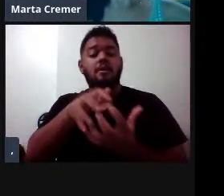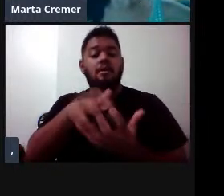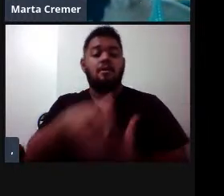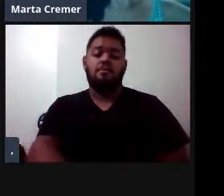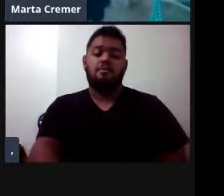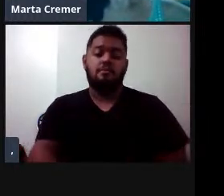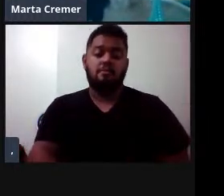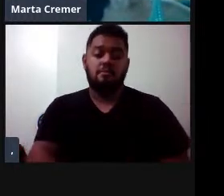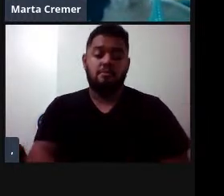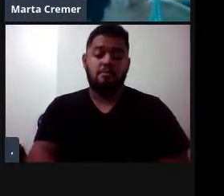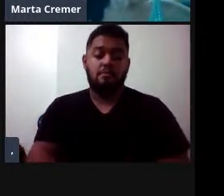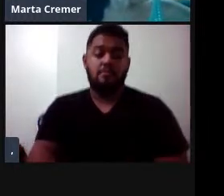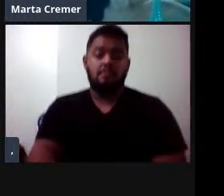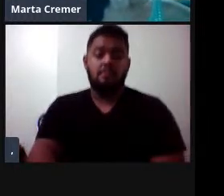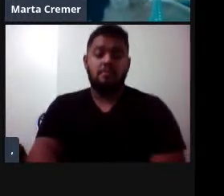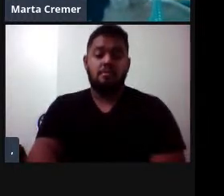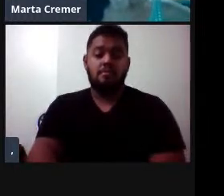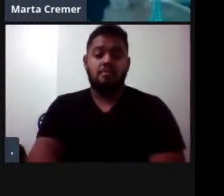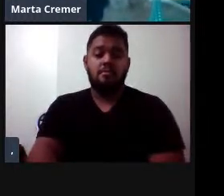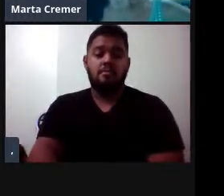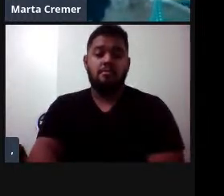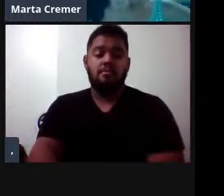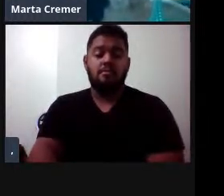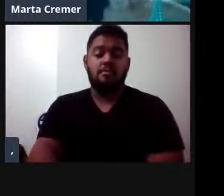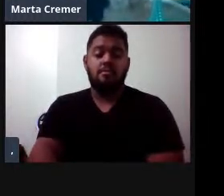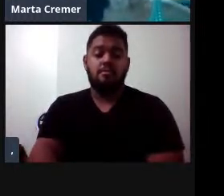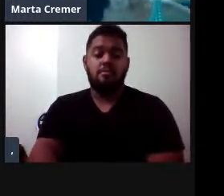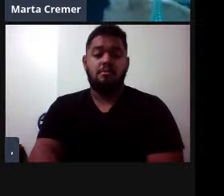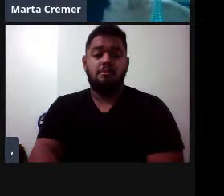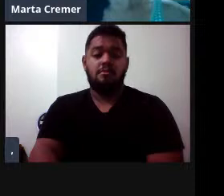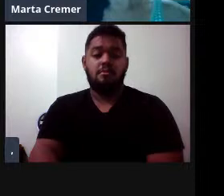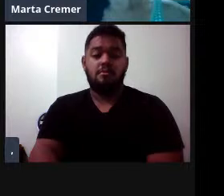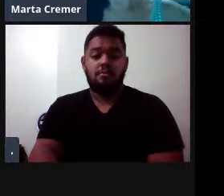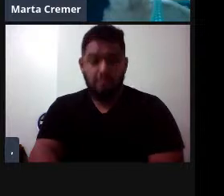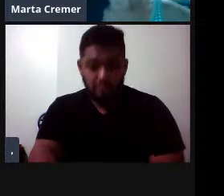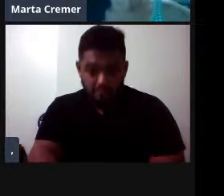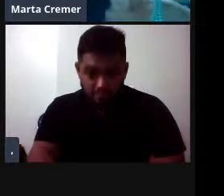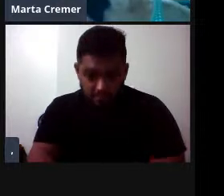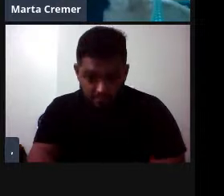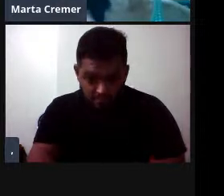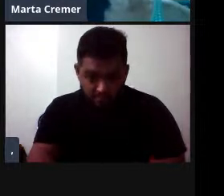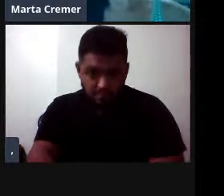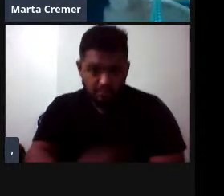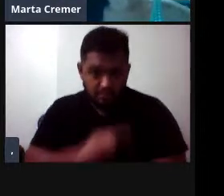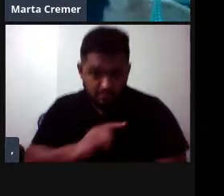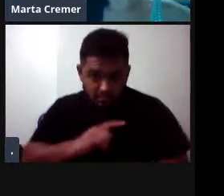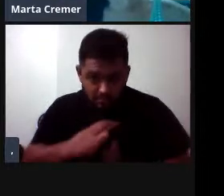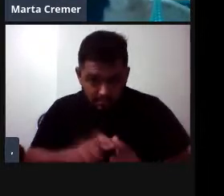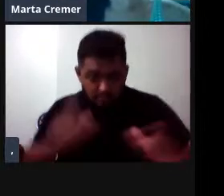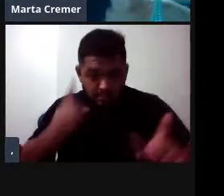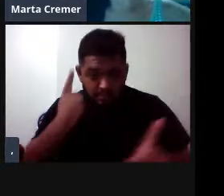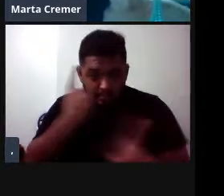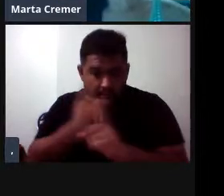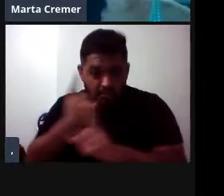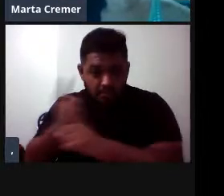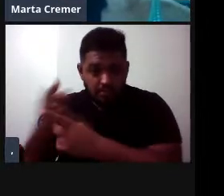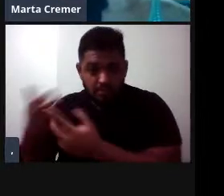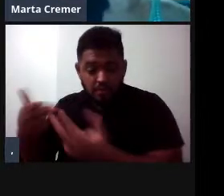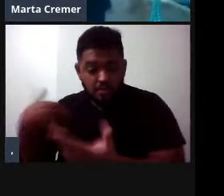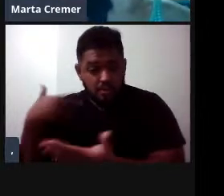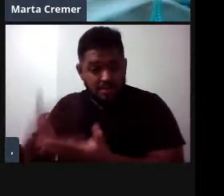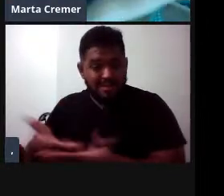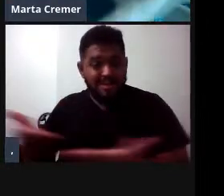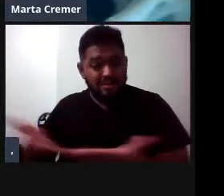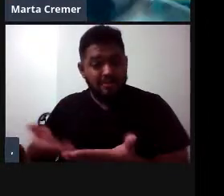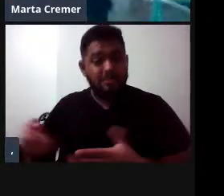Essa é uma família bem diversificada e é a família onde se tem feito o maior número de descobertas, assim, até de espécies novas